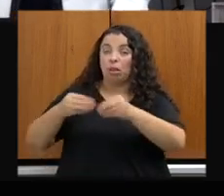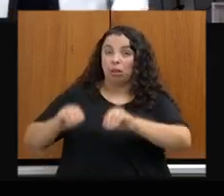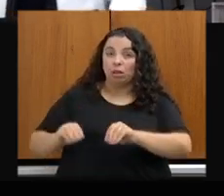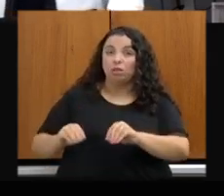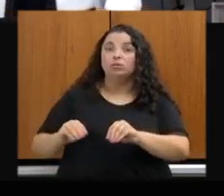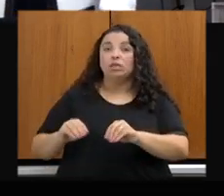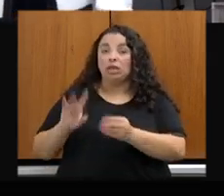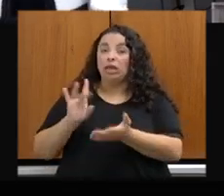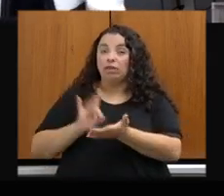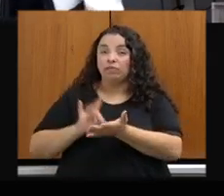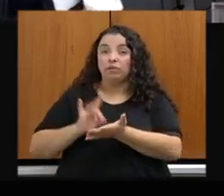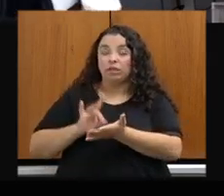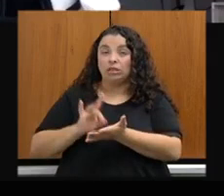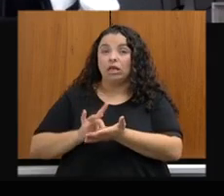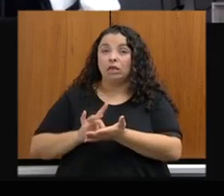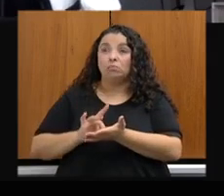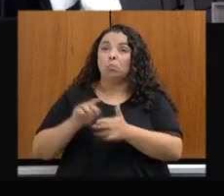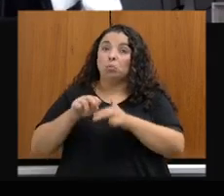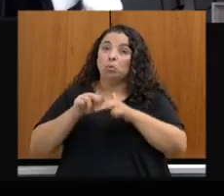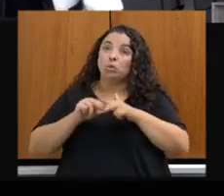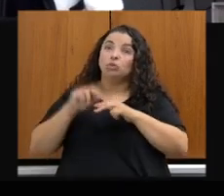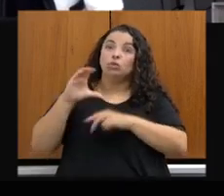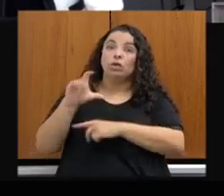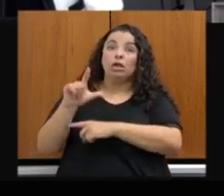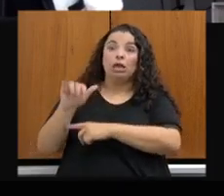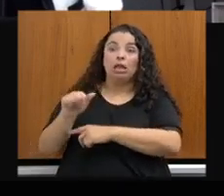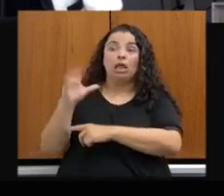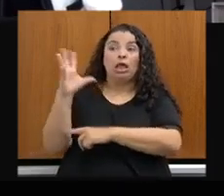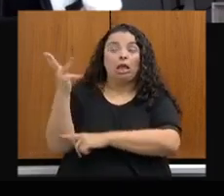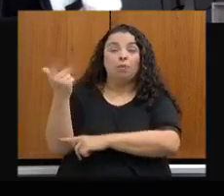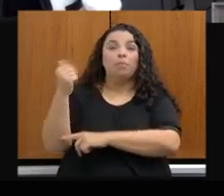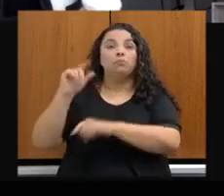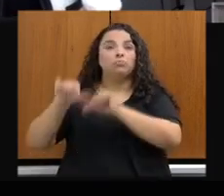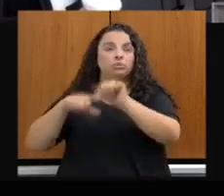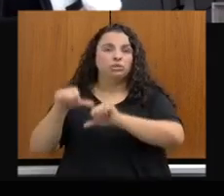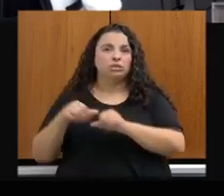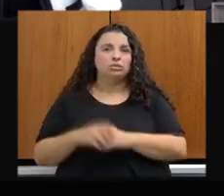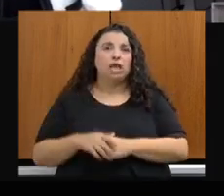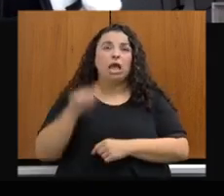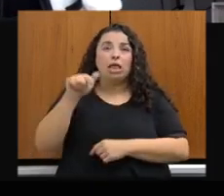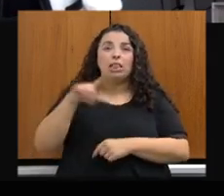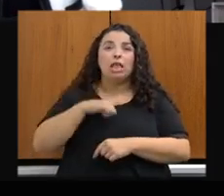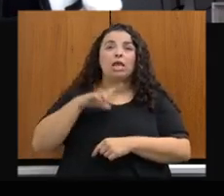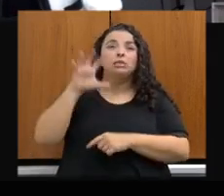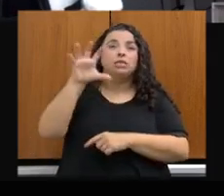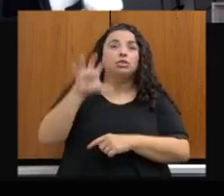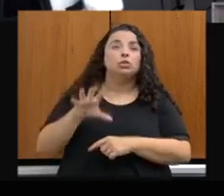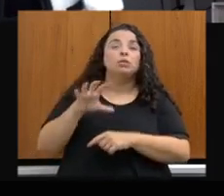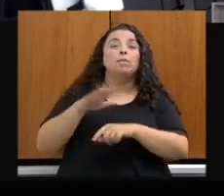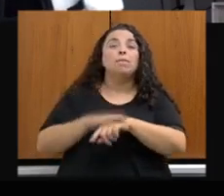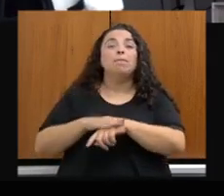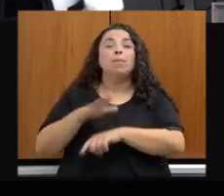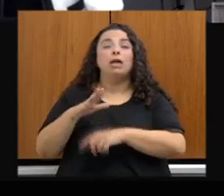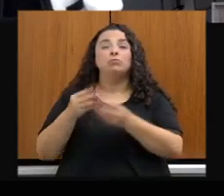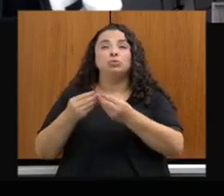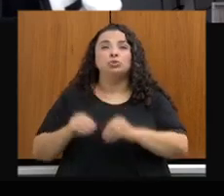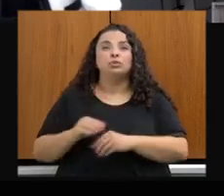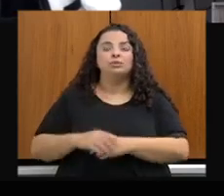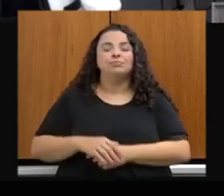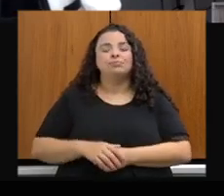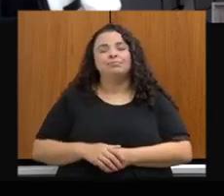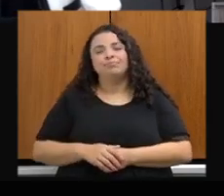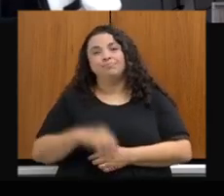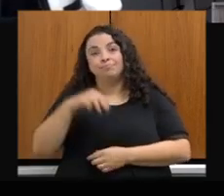reais, da mudança do clima. E aqui nós destacamos quais são as regiões mais vulneráveis do nosso Estado. O norte de Minas de